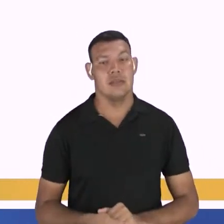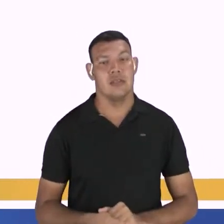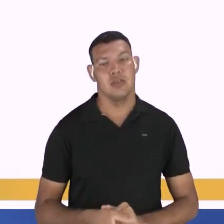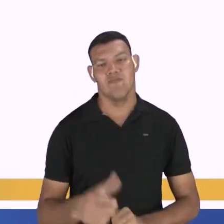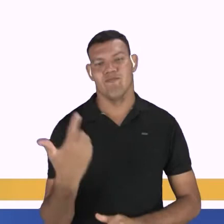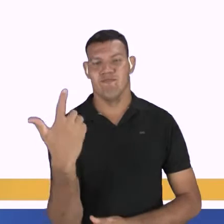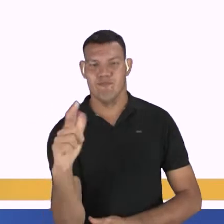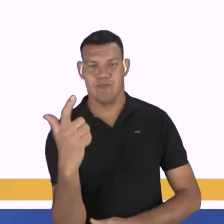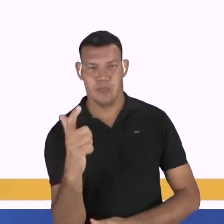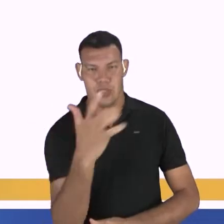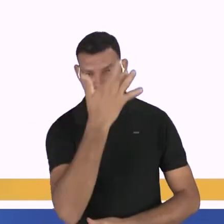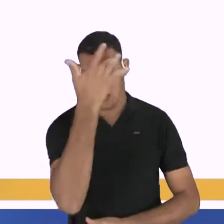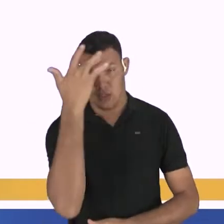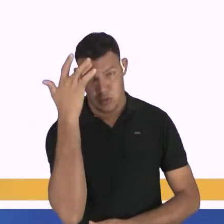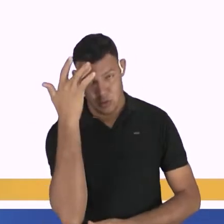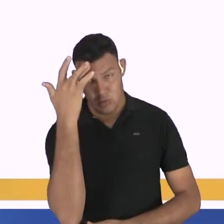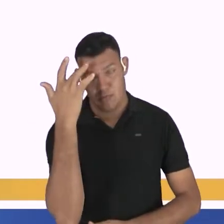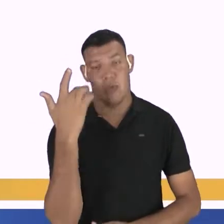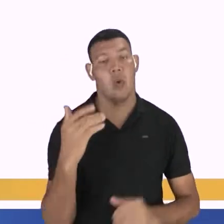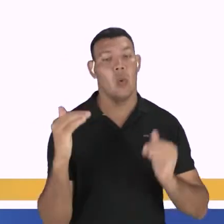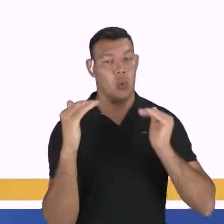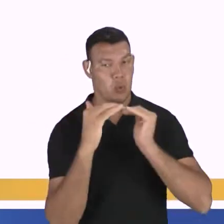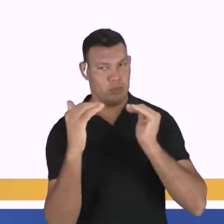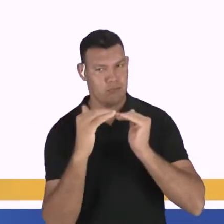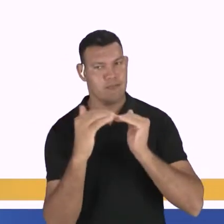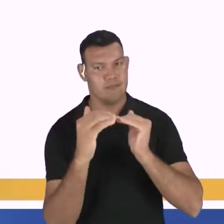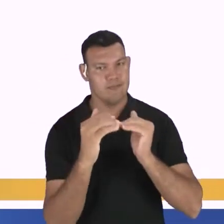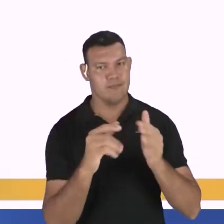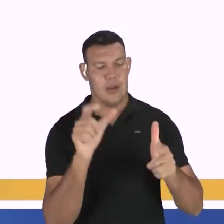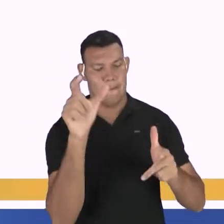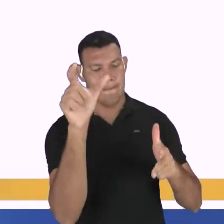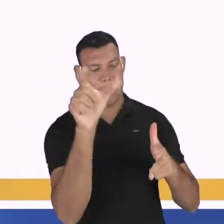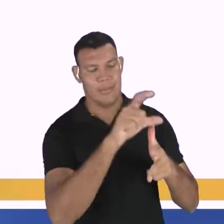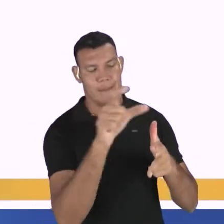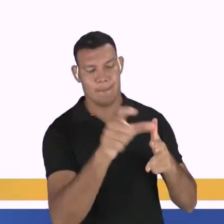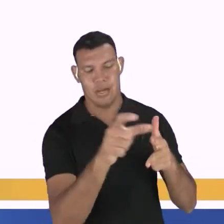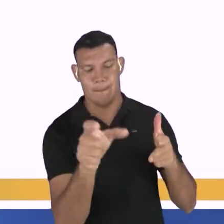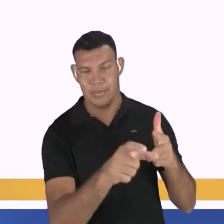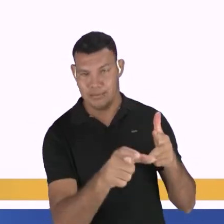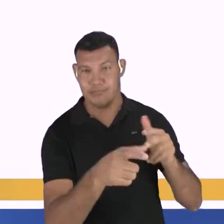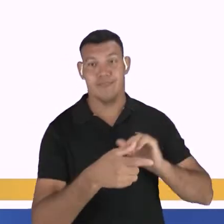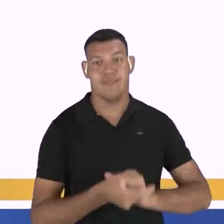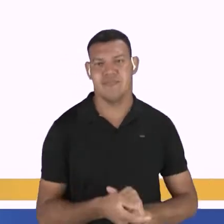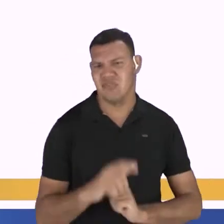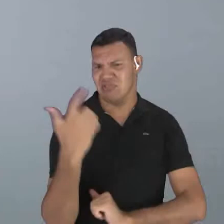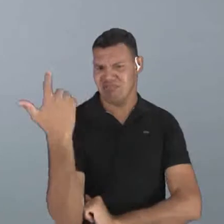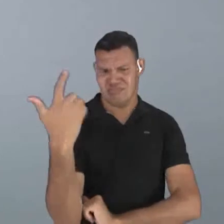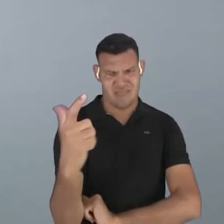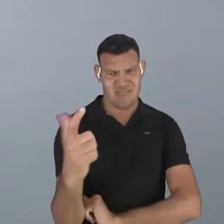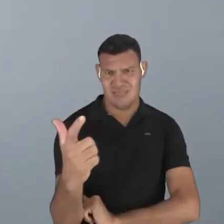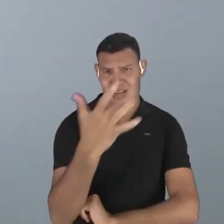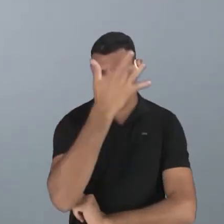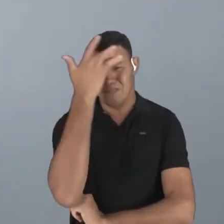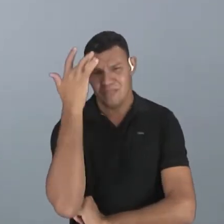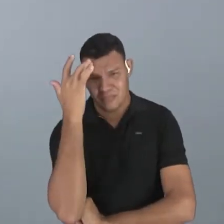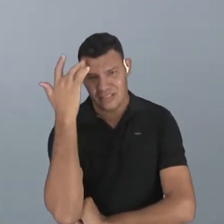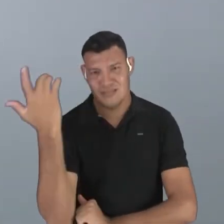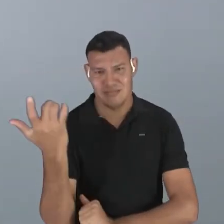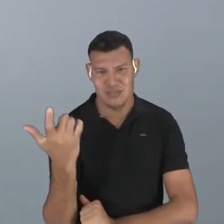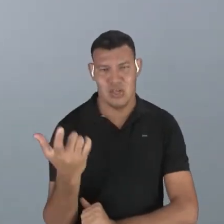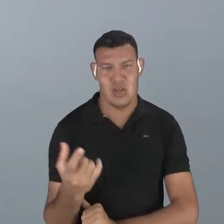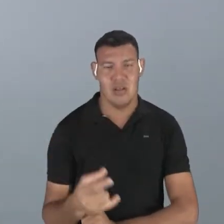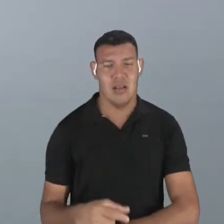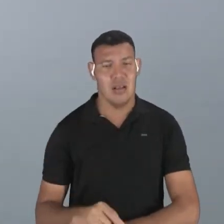sujeito, eles devem concordar com a terceira pessoa do singular. Se eu não tenho um sujeito, se o verbo ele é